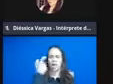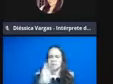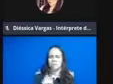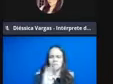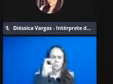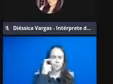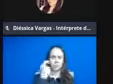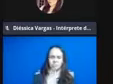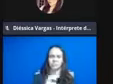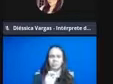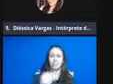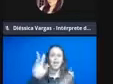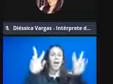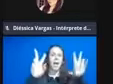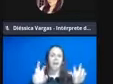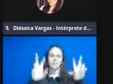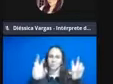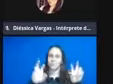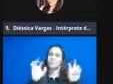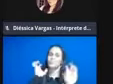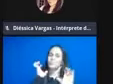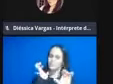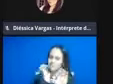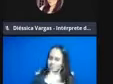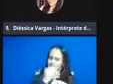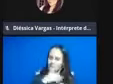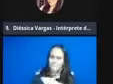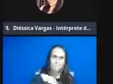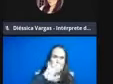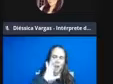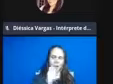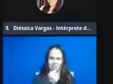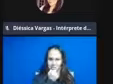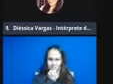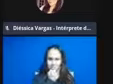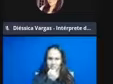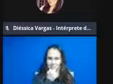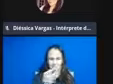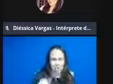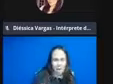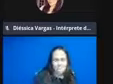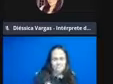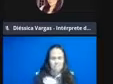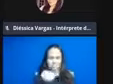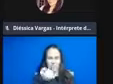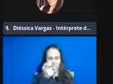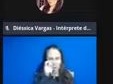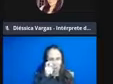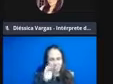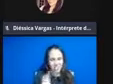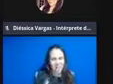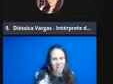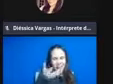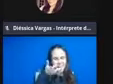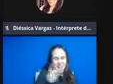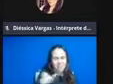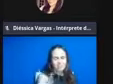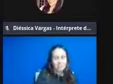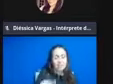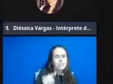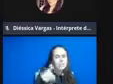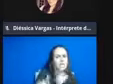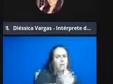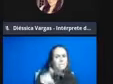assuntos relacionados à ciência. Então, a gente aproveita esse espírito de curiosidade das crianças e procura trabalhar com